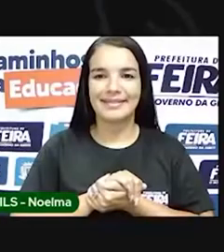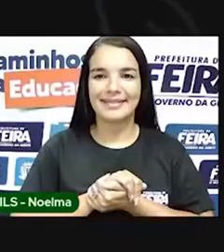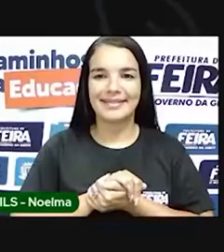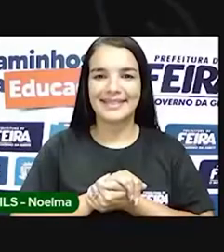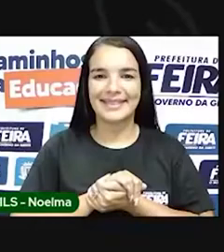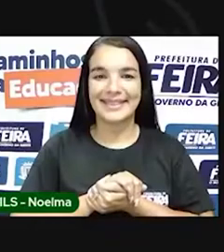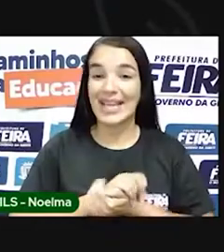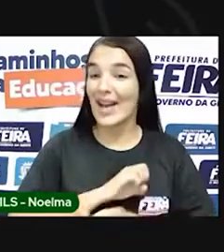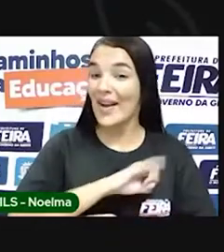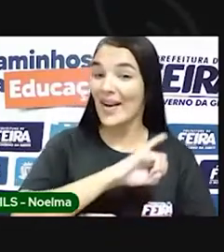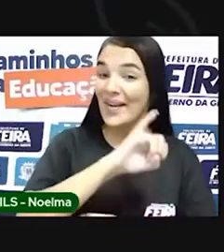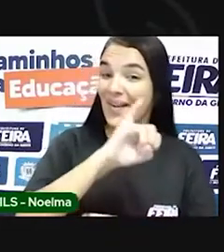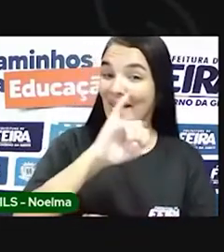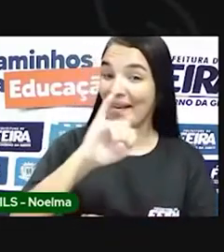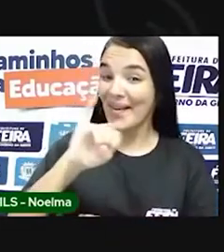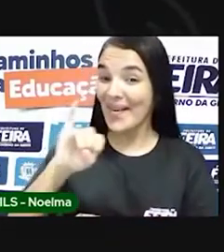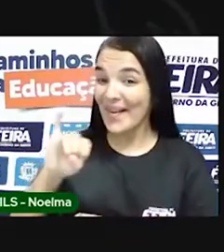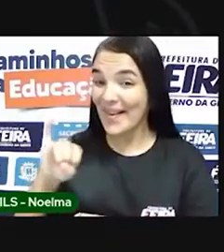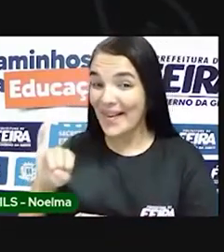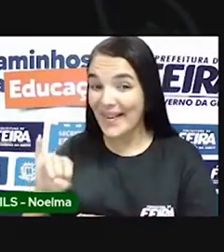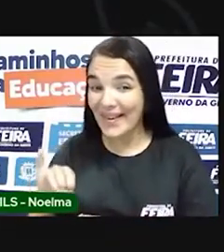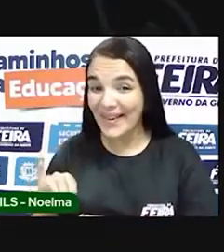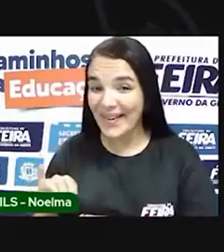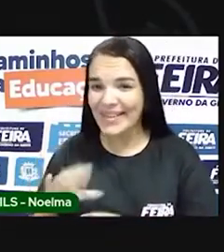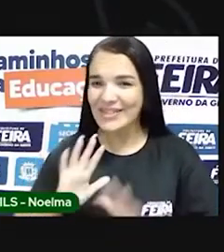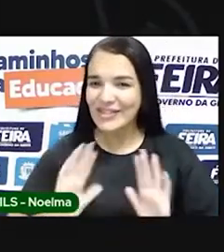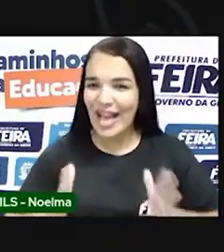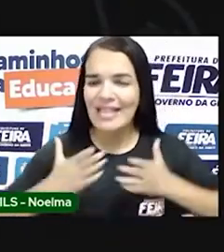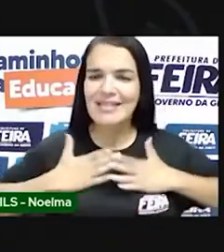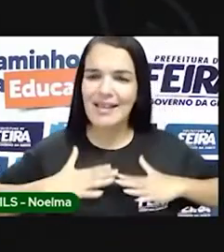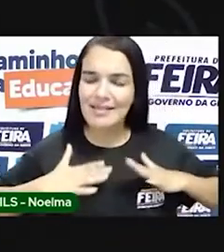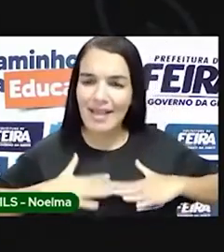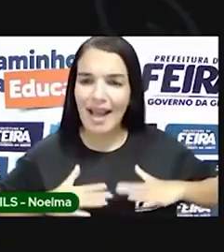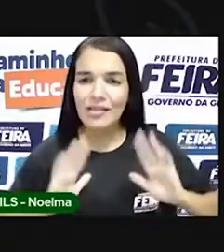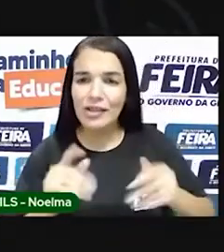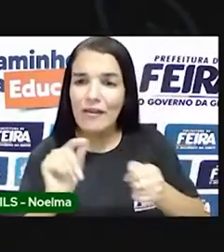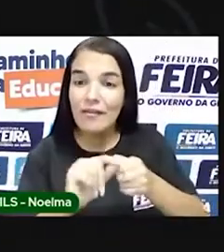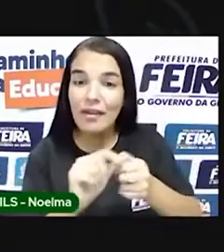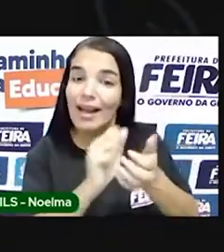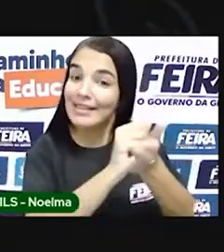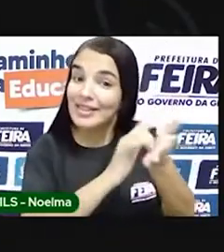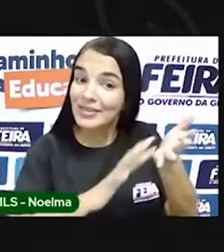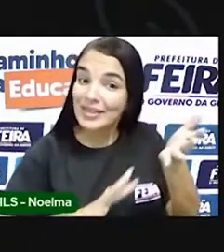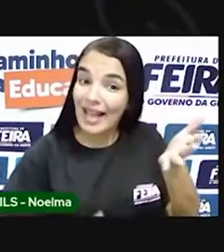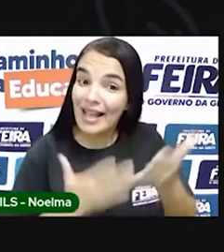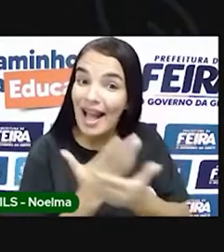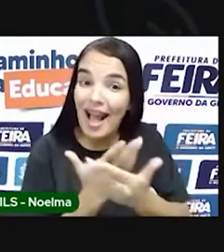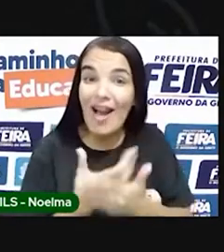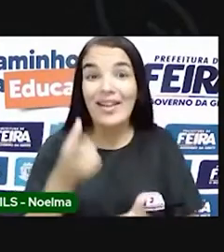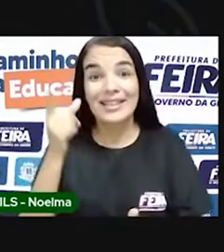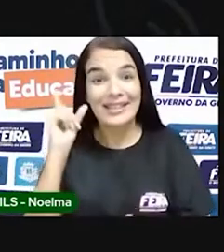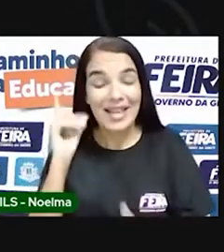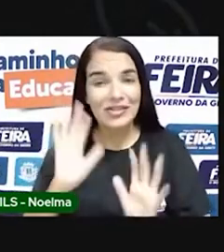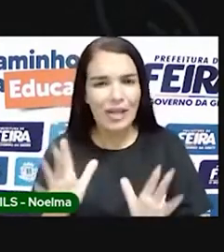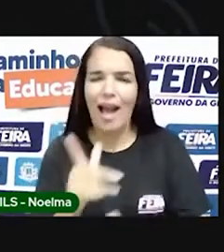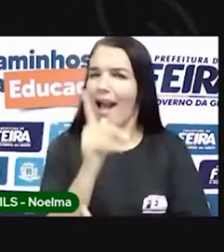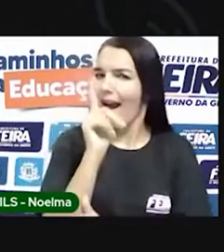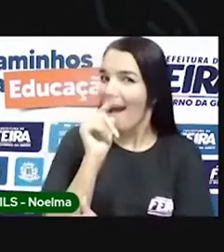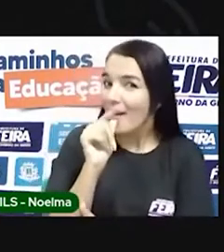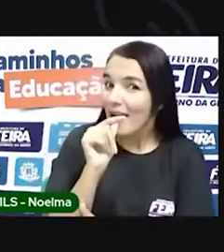E aí, galerinha, descansados? Realizaram a atividade da aula anterior? Já tomaram aquela água?